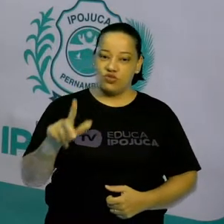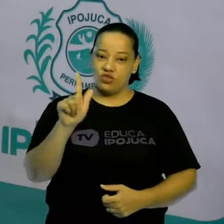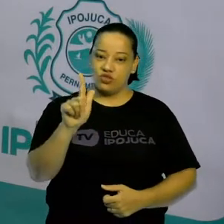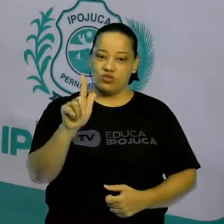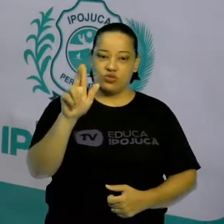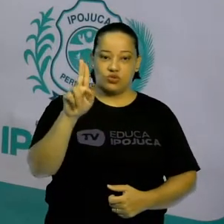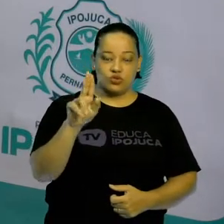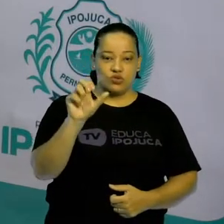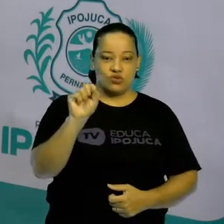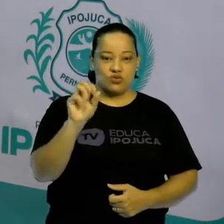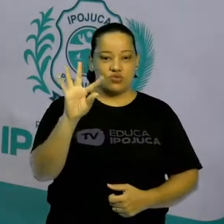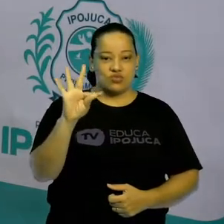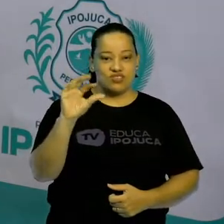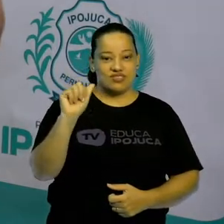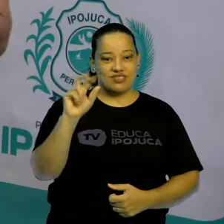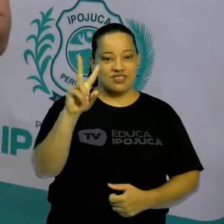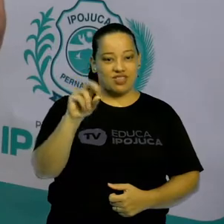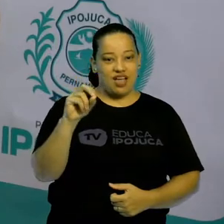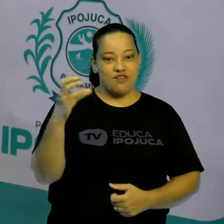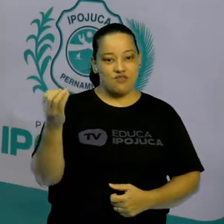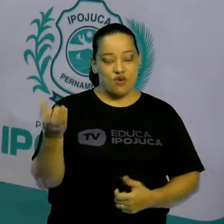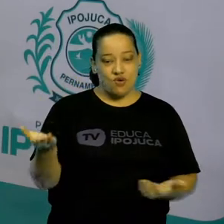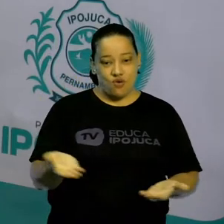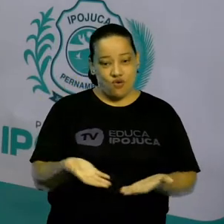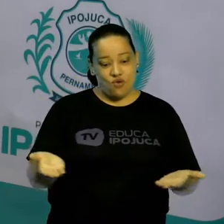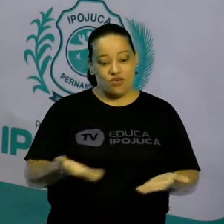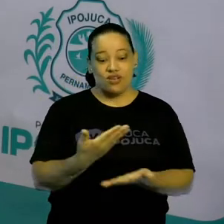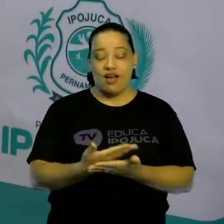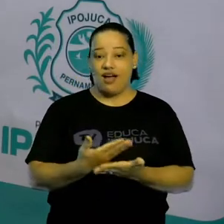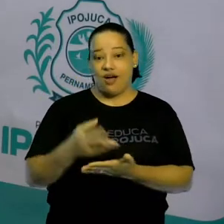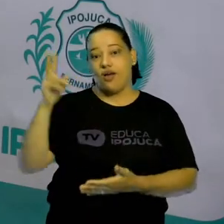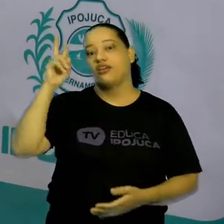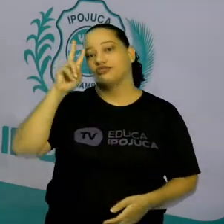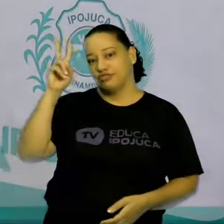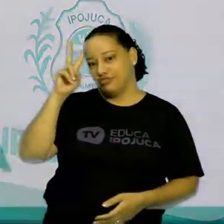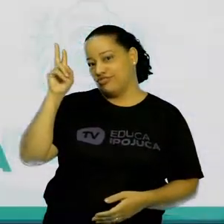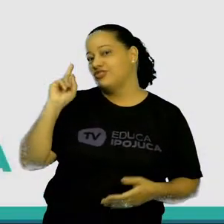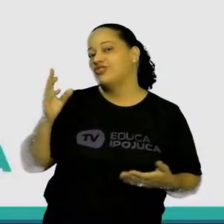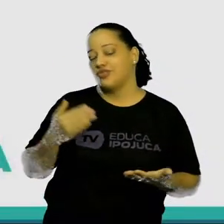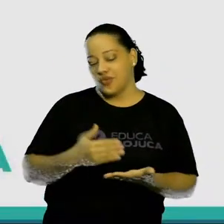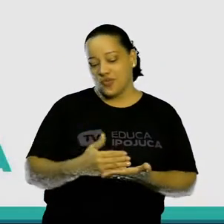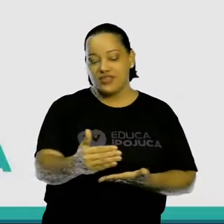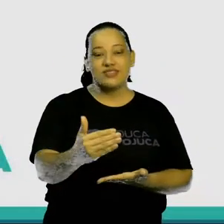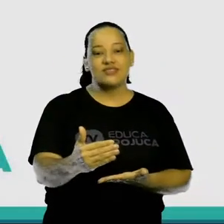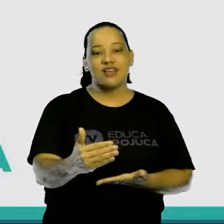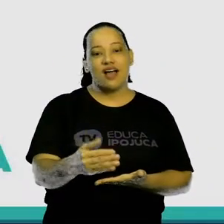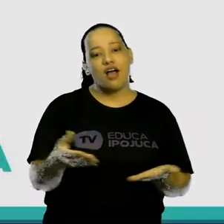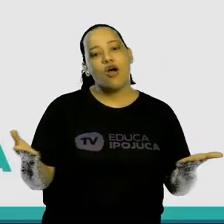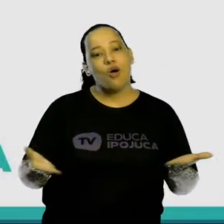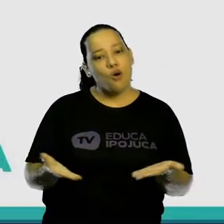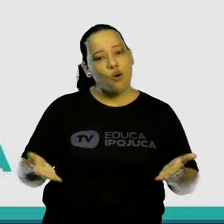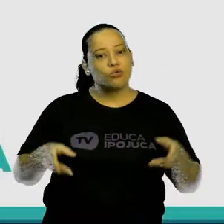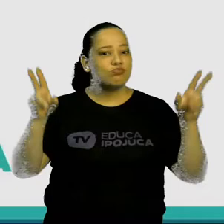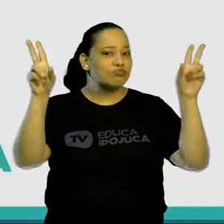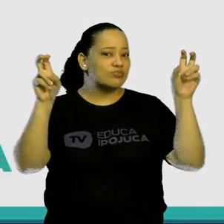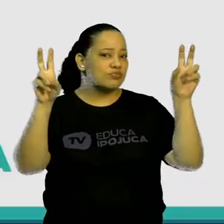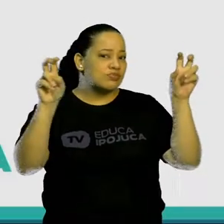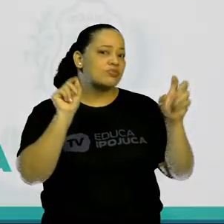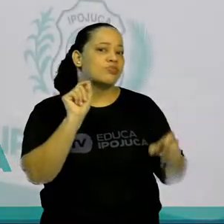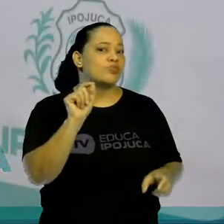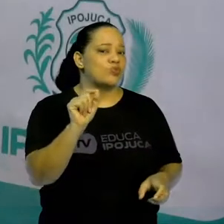vamos retomar então com as nossas aulas de história. E hoje nós vamos falar o que é história,